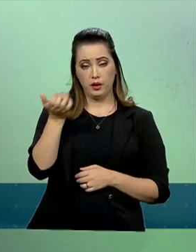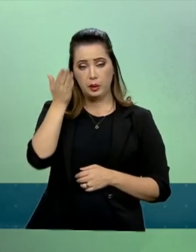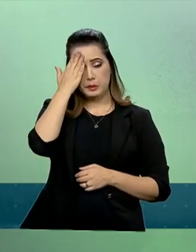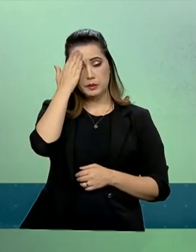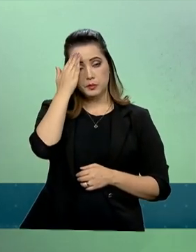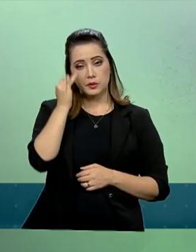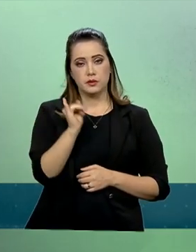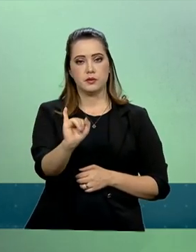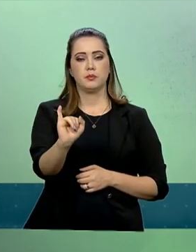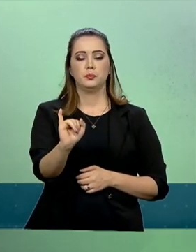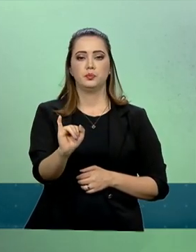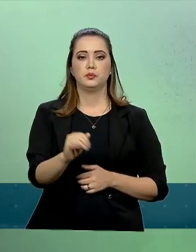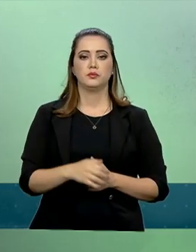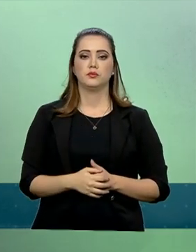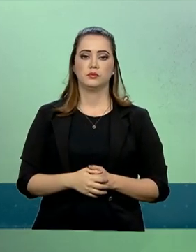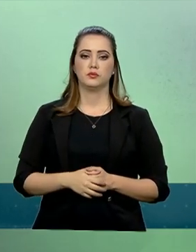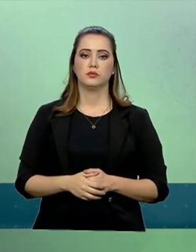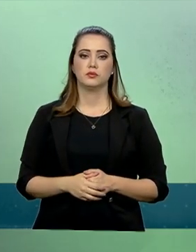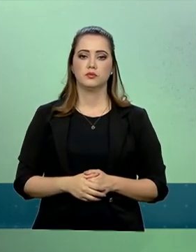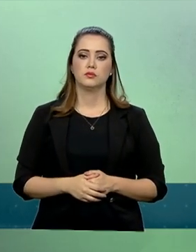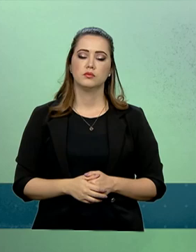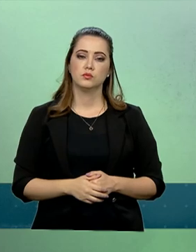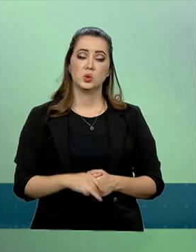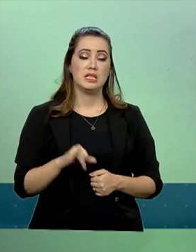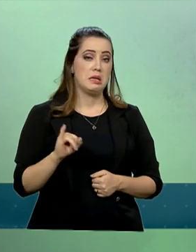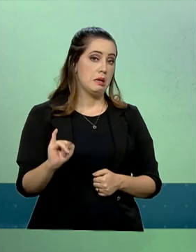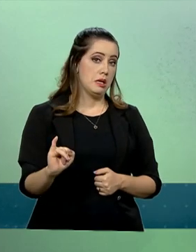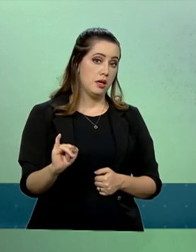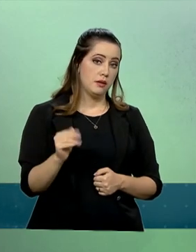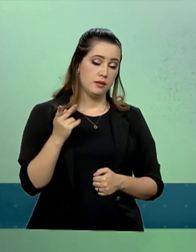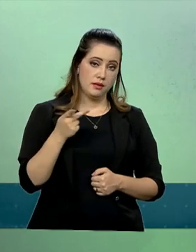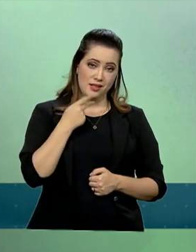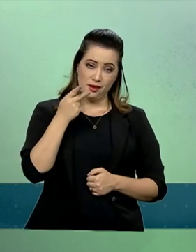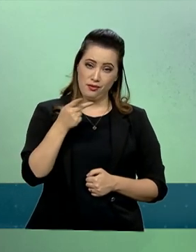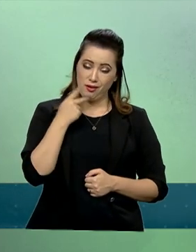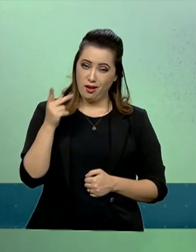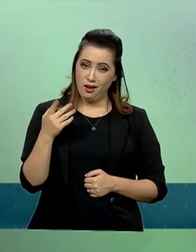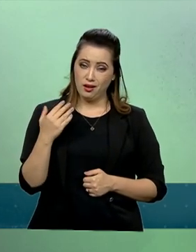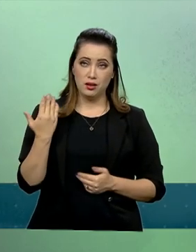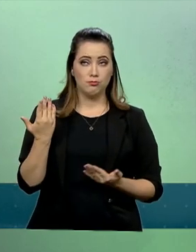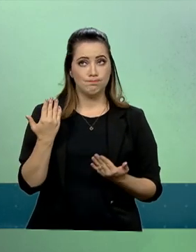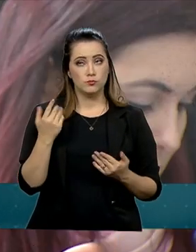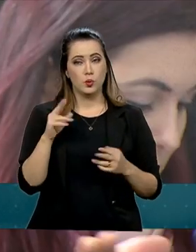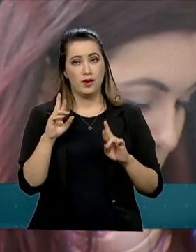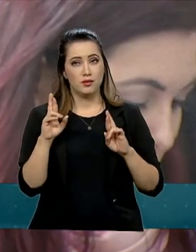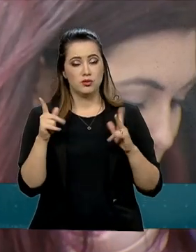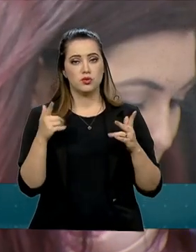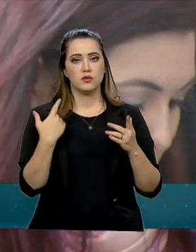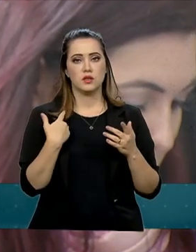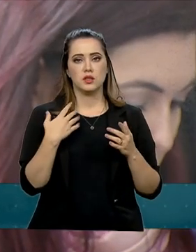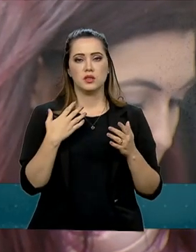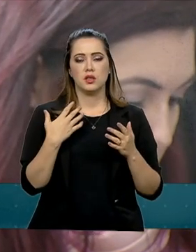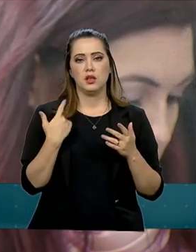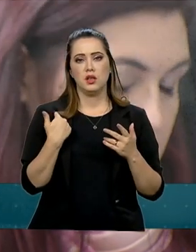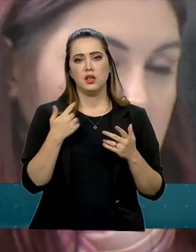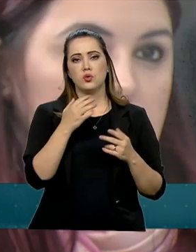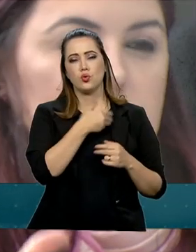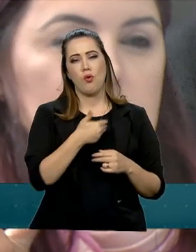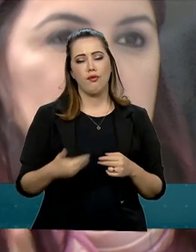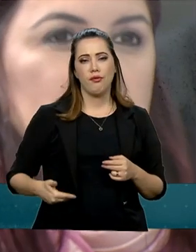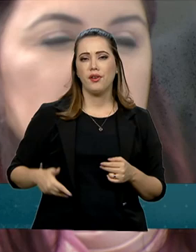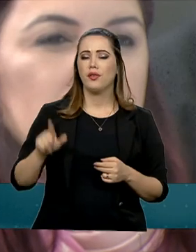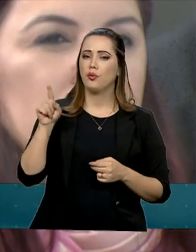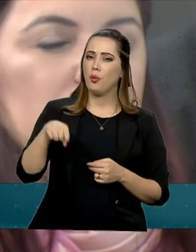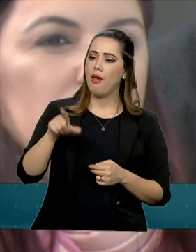se esse tipo de declaração não vai contra esse princípio de Estado laico,